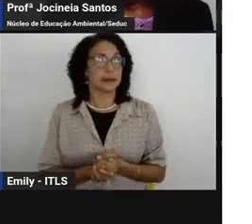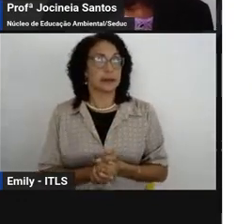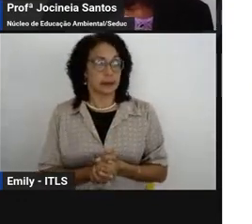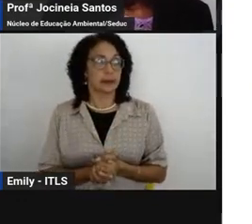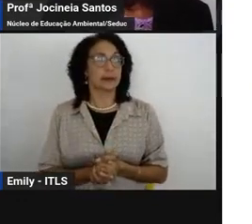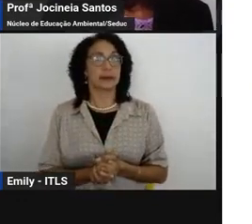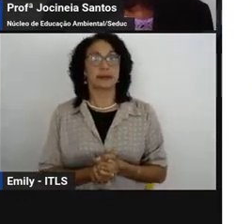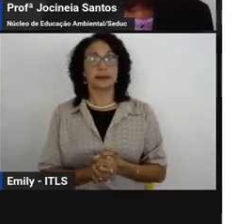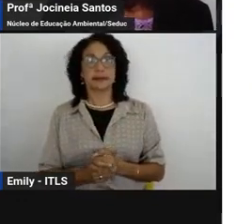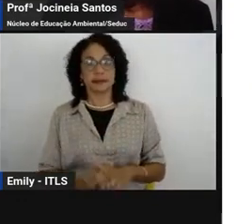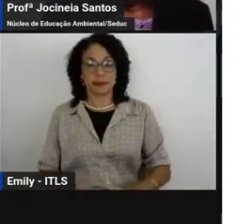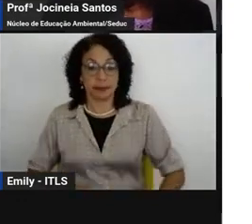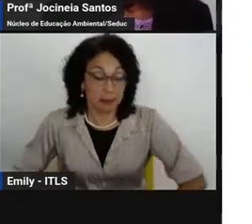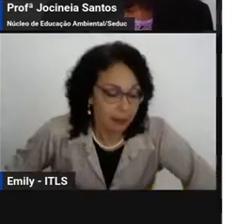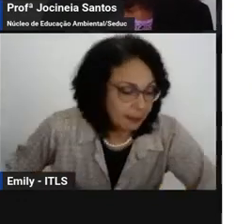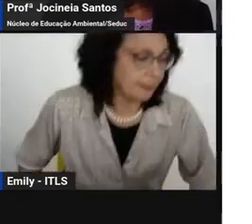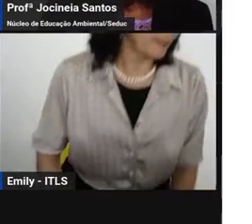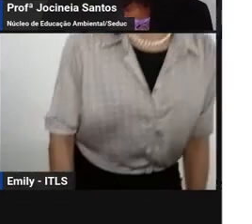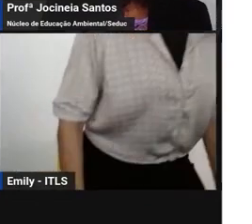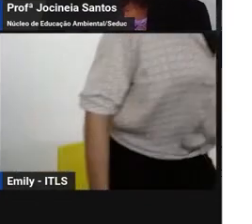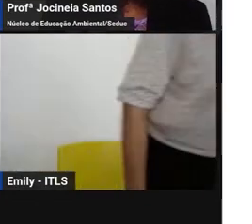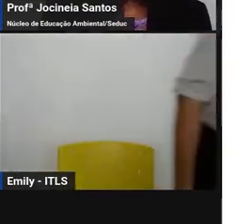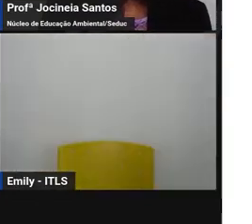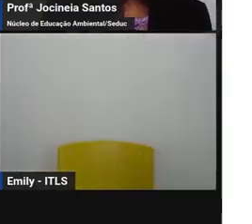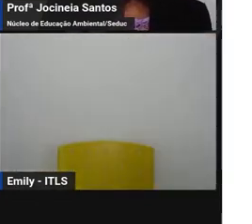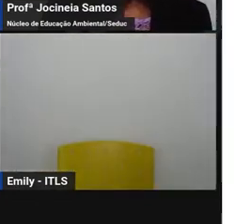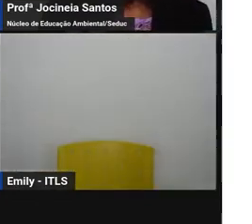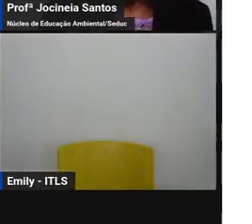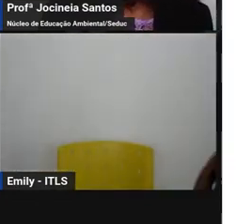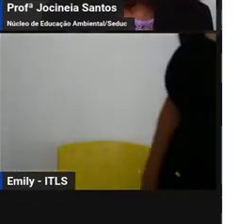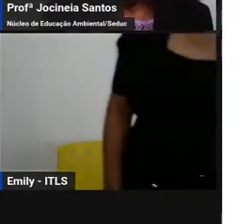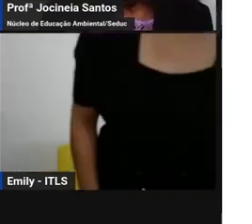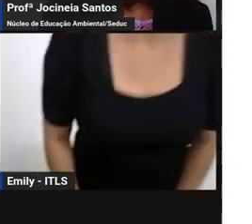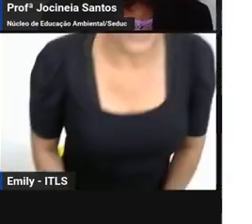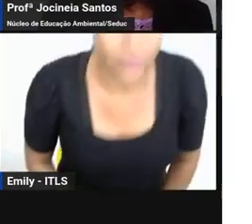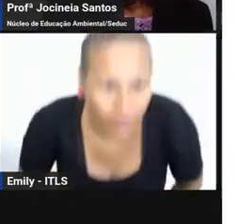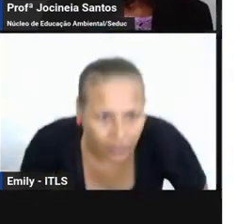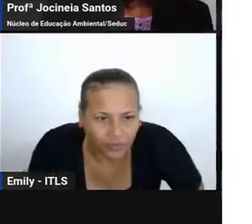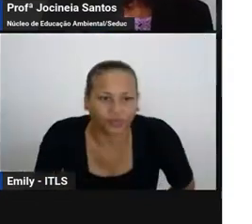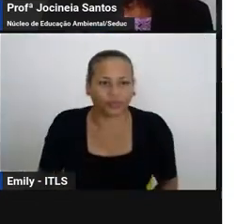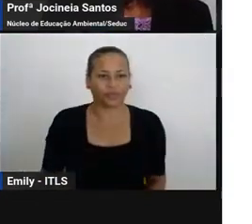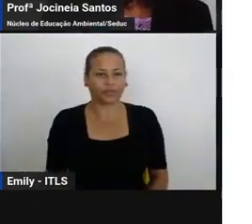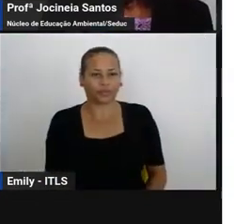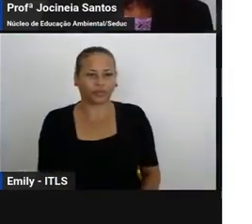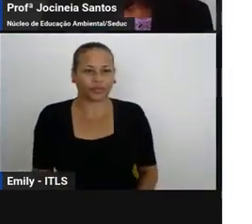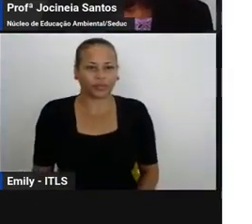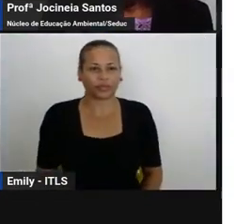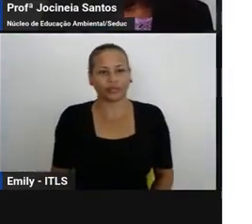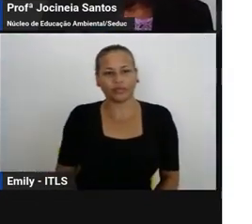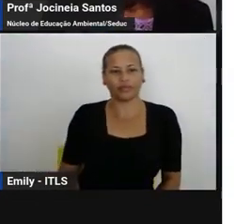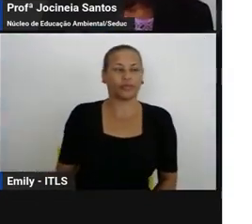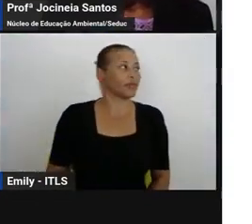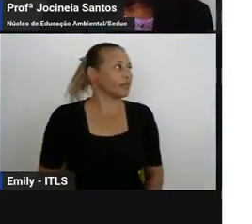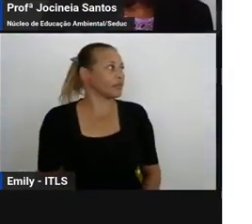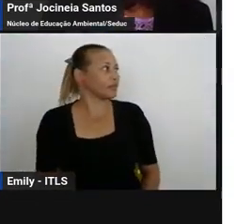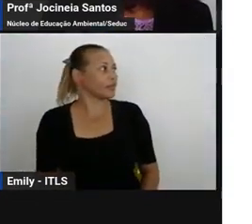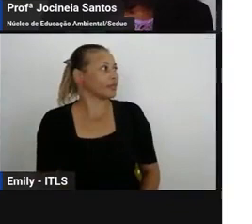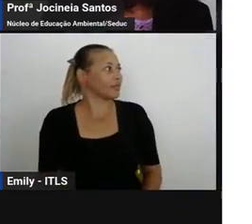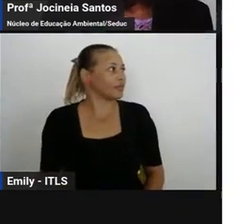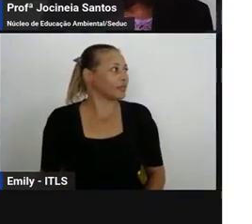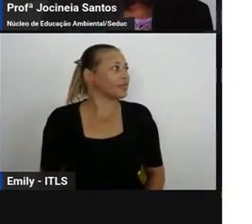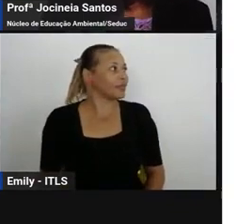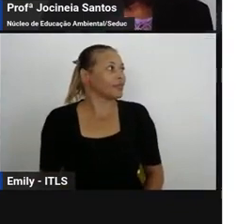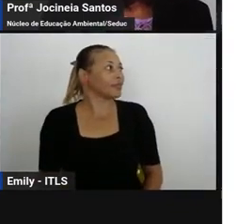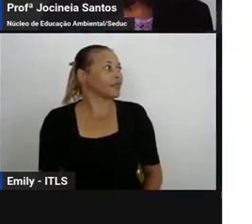surgiu né com a nossa parte do plantão pedagógico de colaborar para acompanhamento pedagógico como